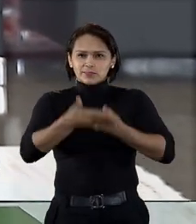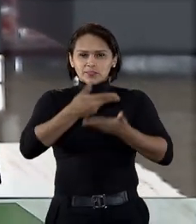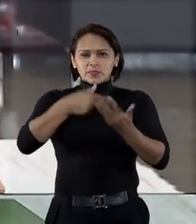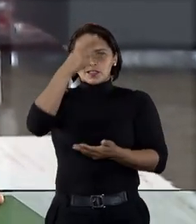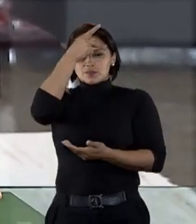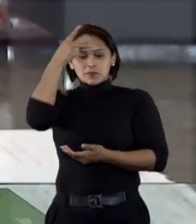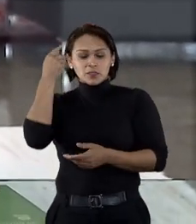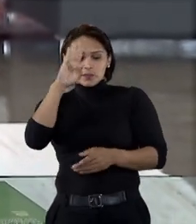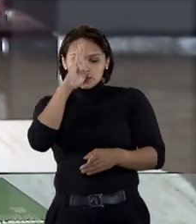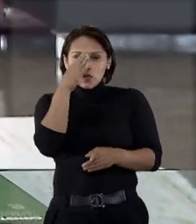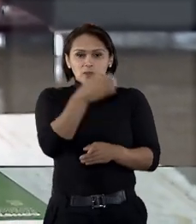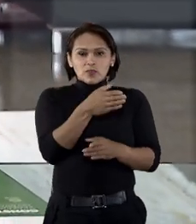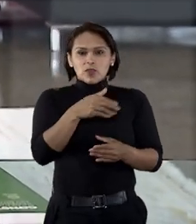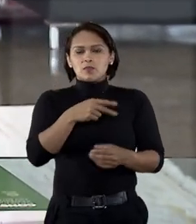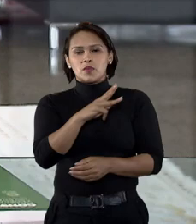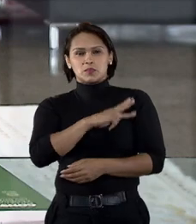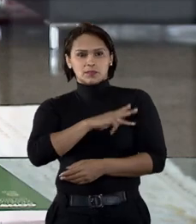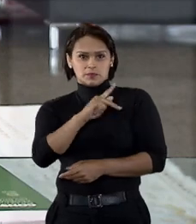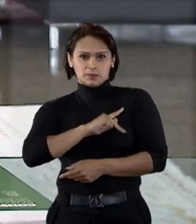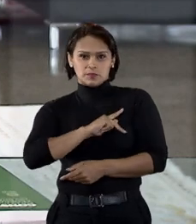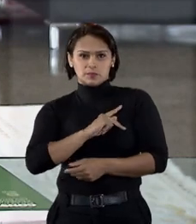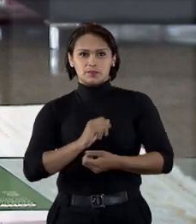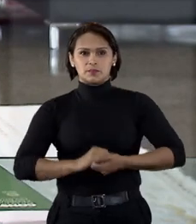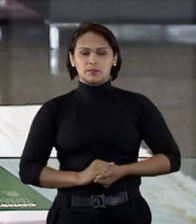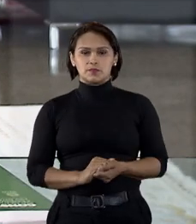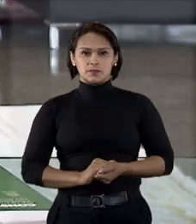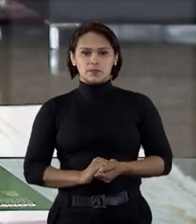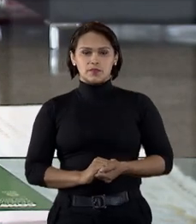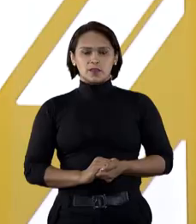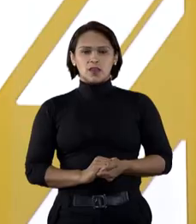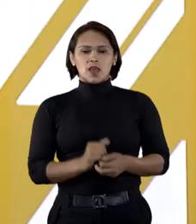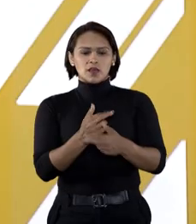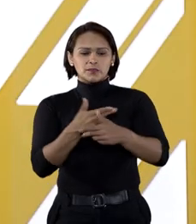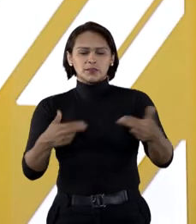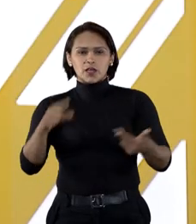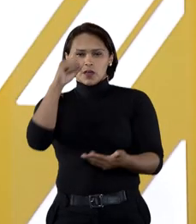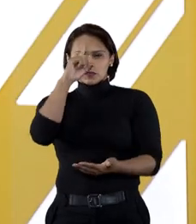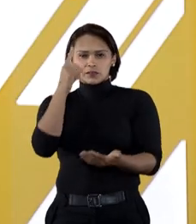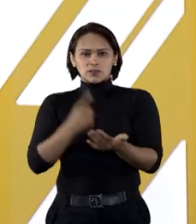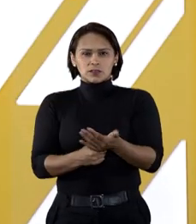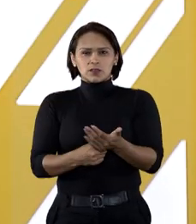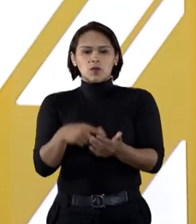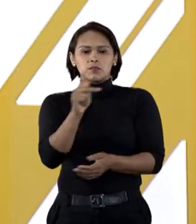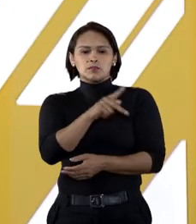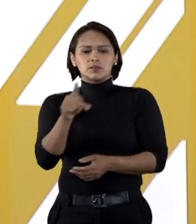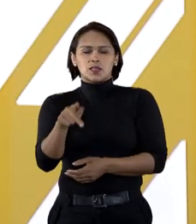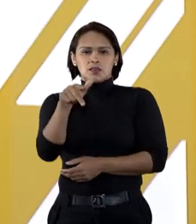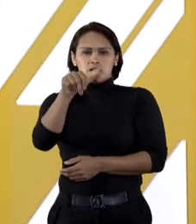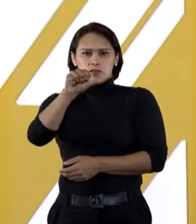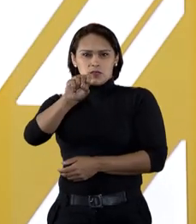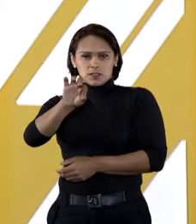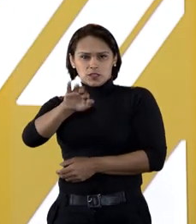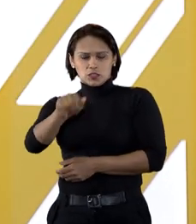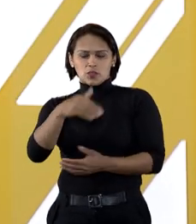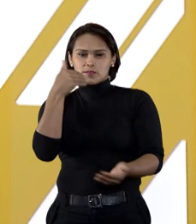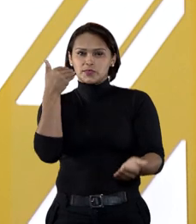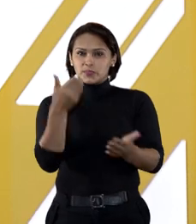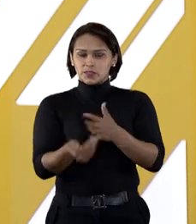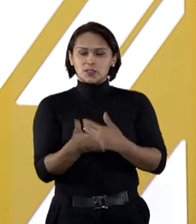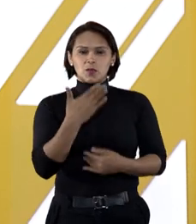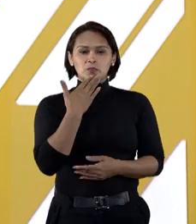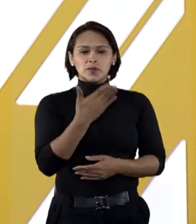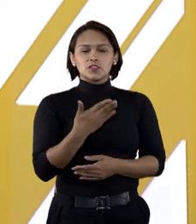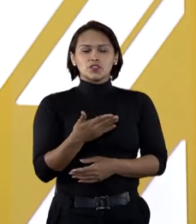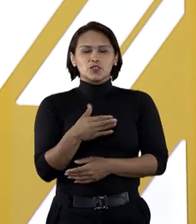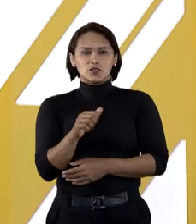pessoas envolvidas nos fatos apontados pelo Ministério Público. Em outra decisão, o presidente do STJ negou